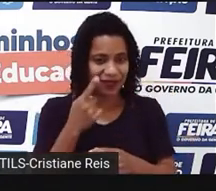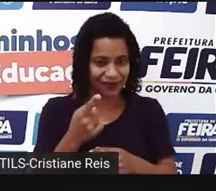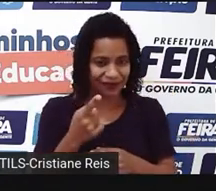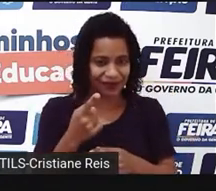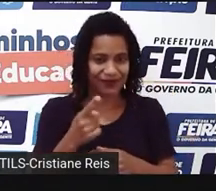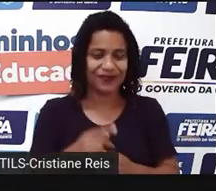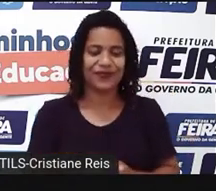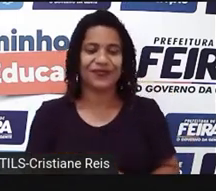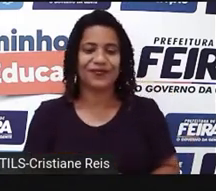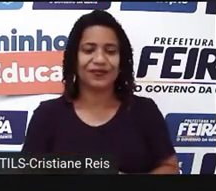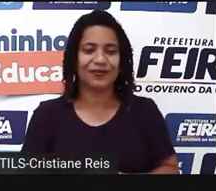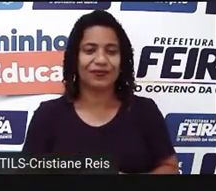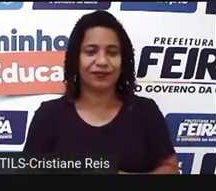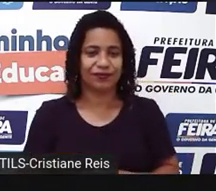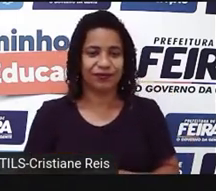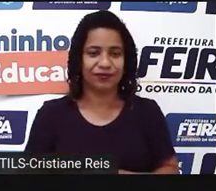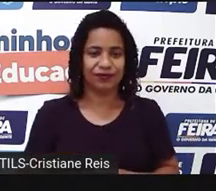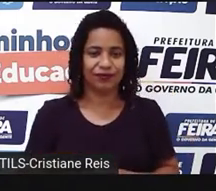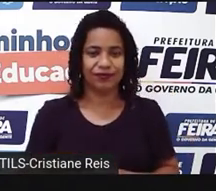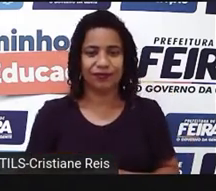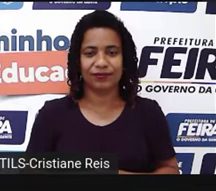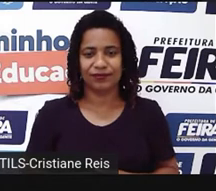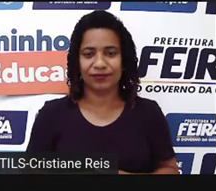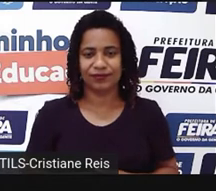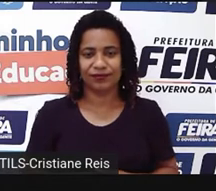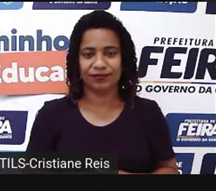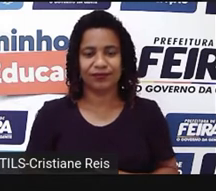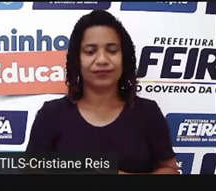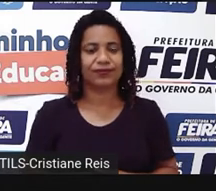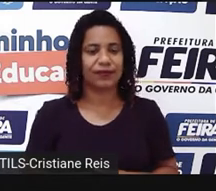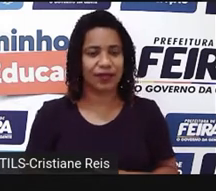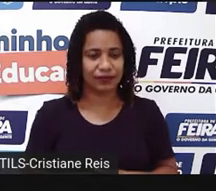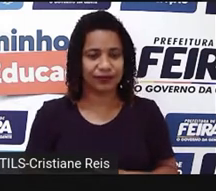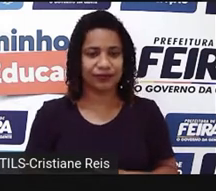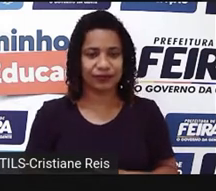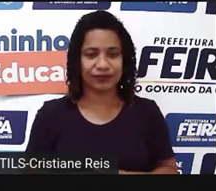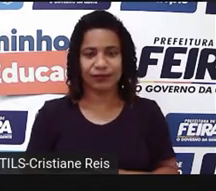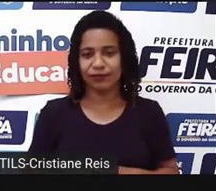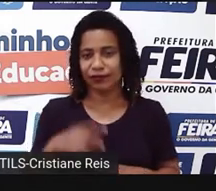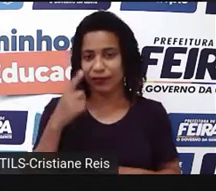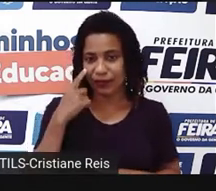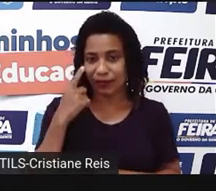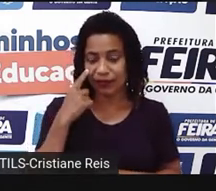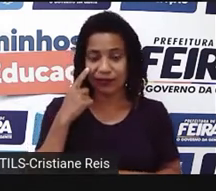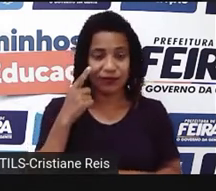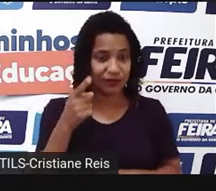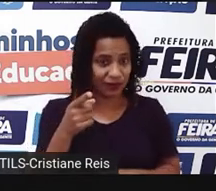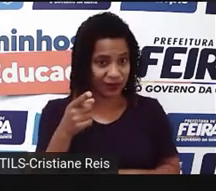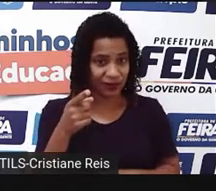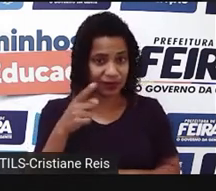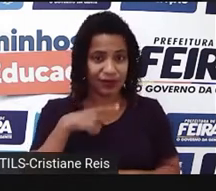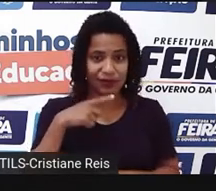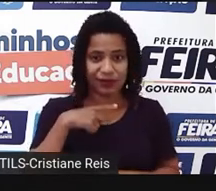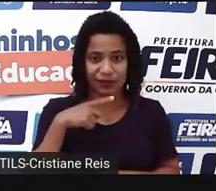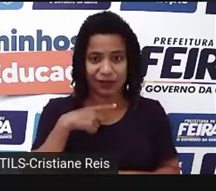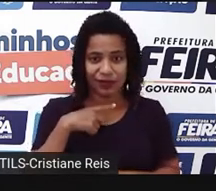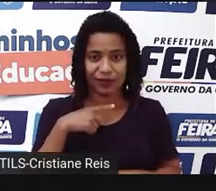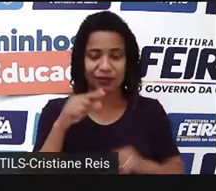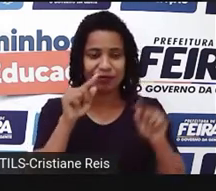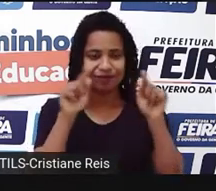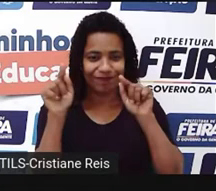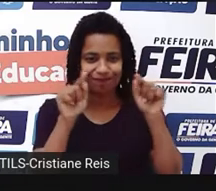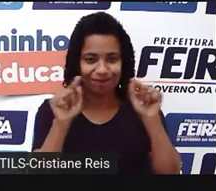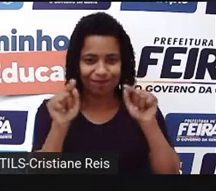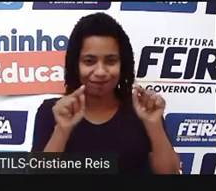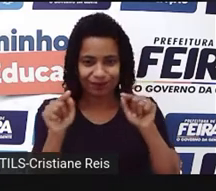So. Então, observem que na nota fiscal vocês têm alguns pontinhos em destaque. Então, nós